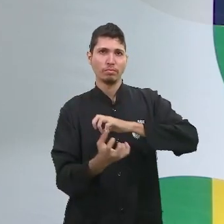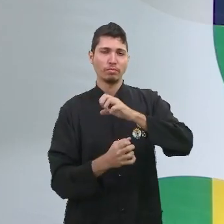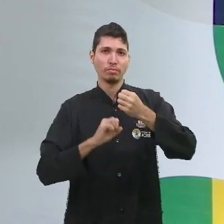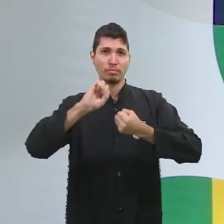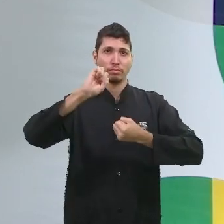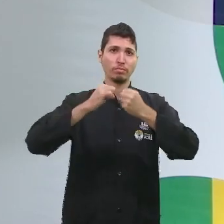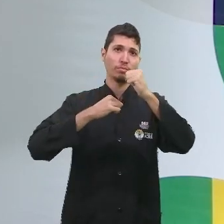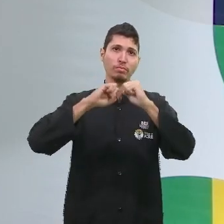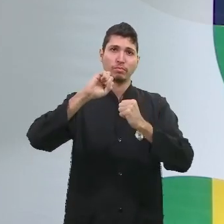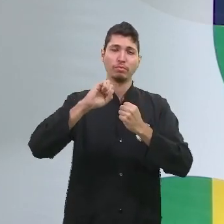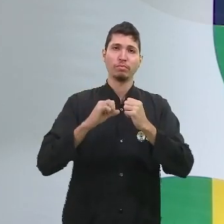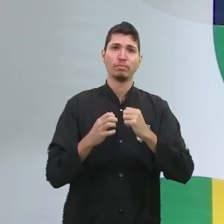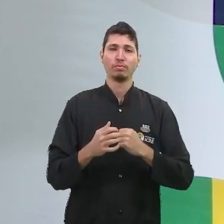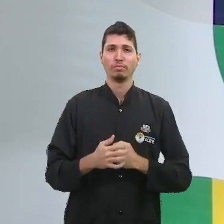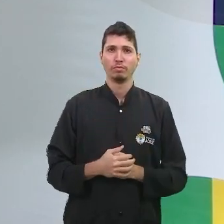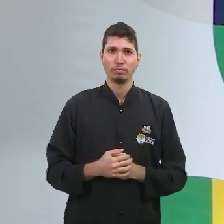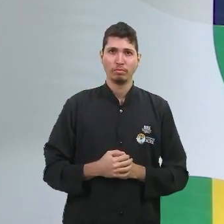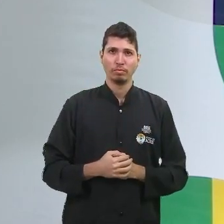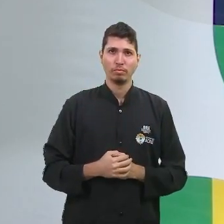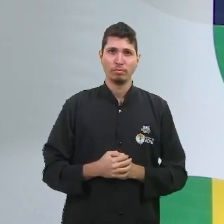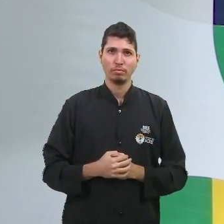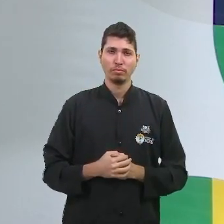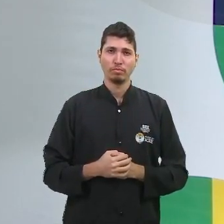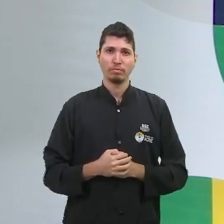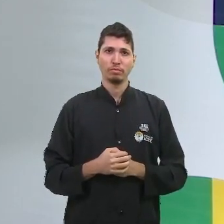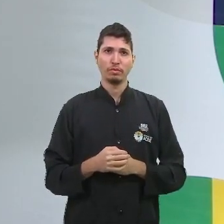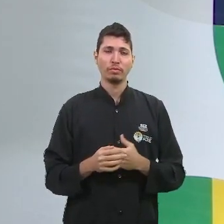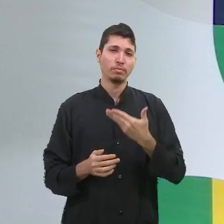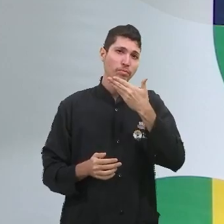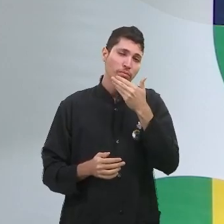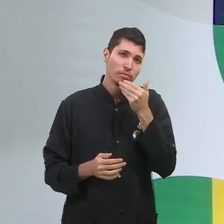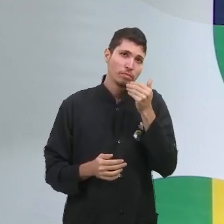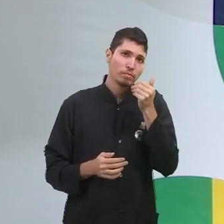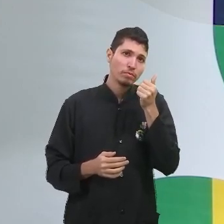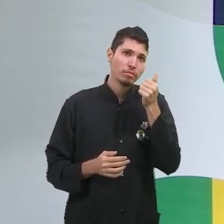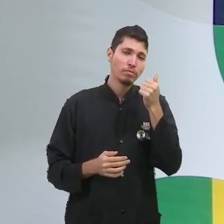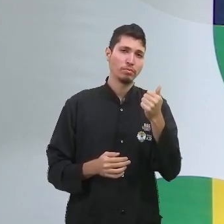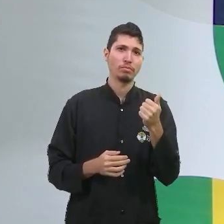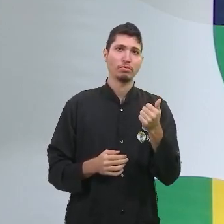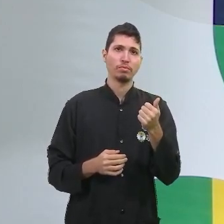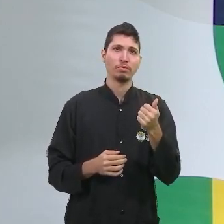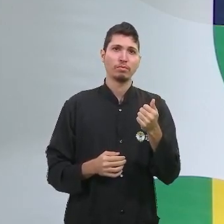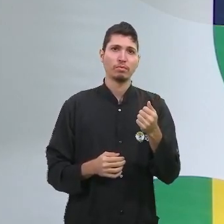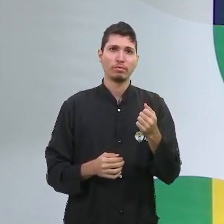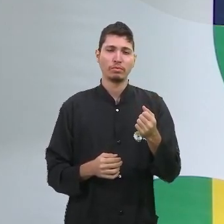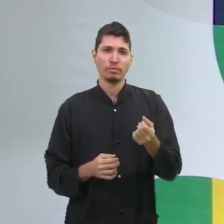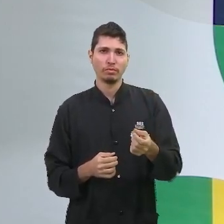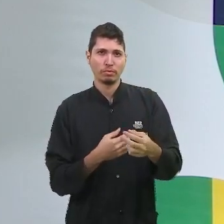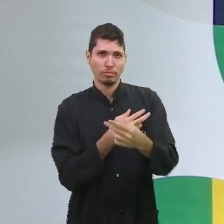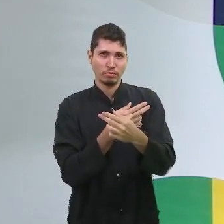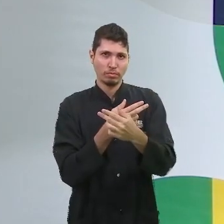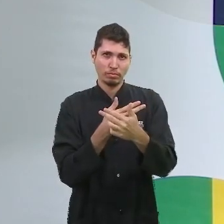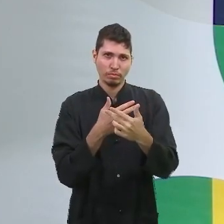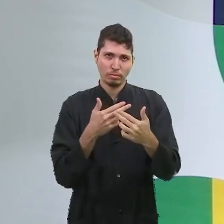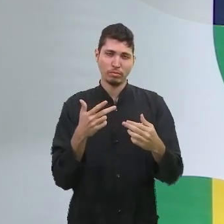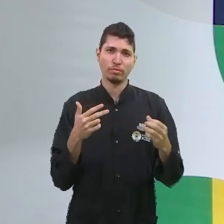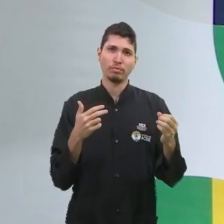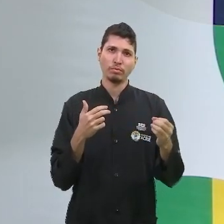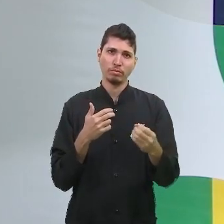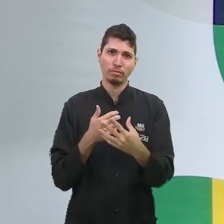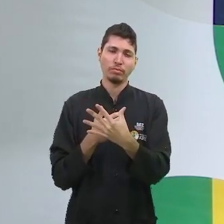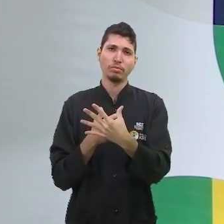uma ênfase justamente no aprimoramento e na modernização dos meios de transporte, que são